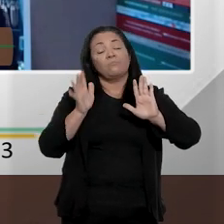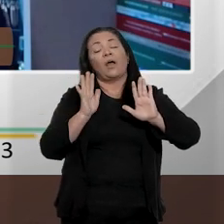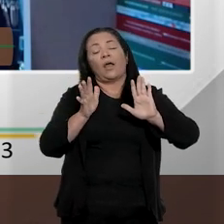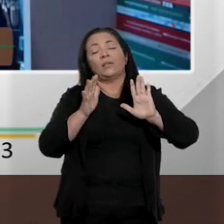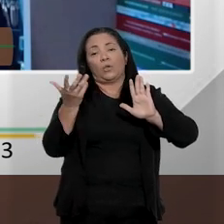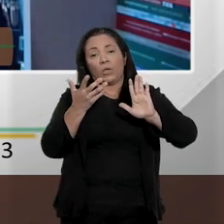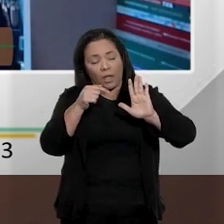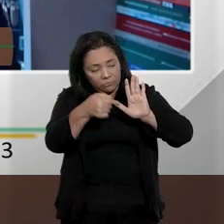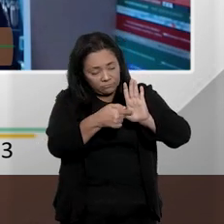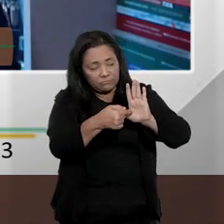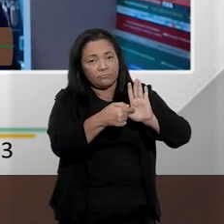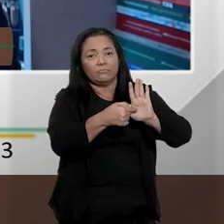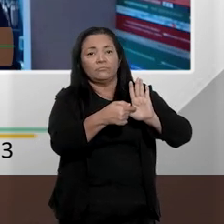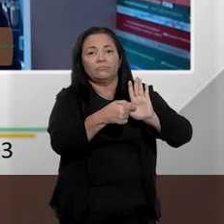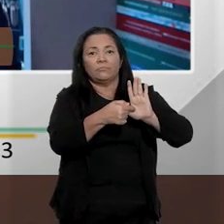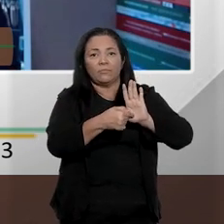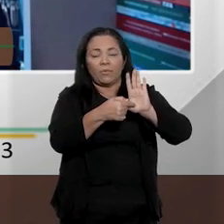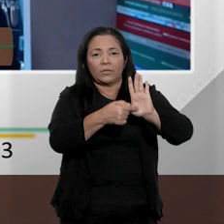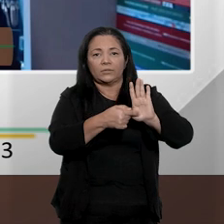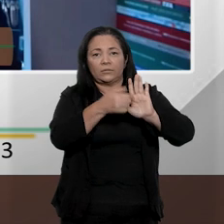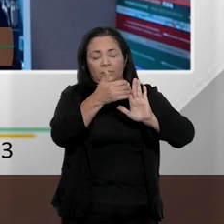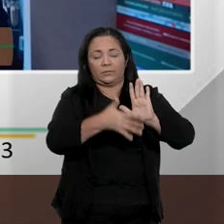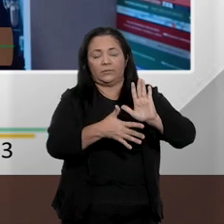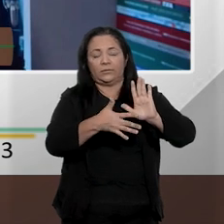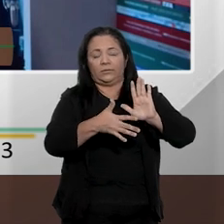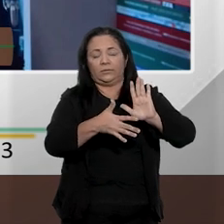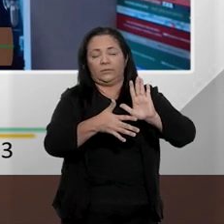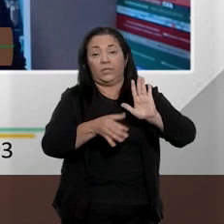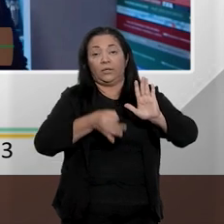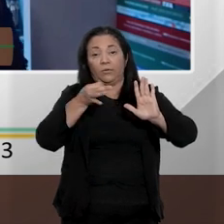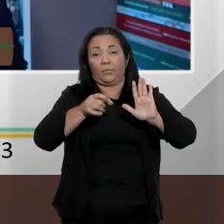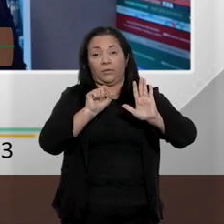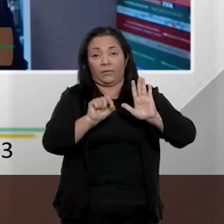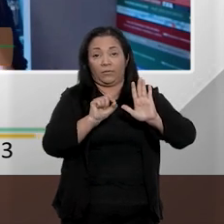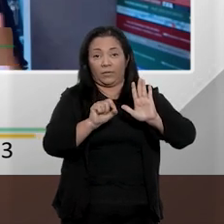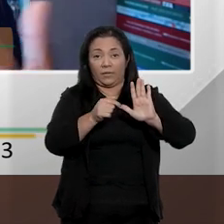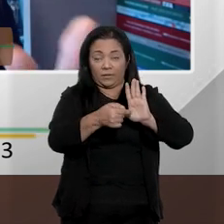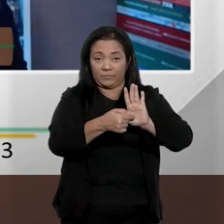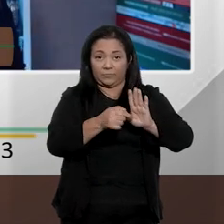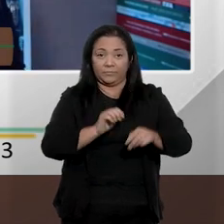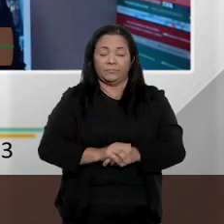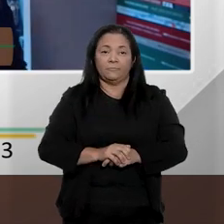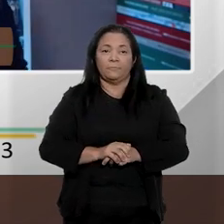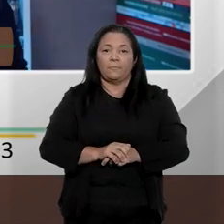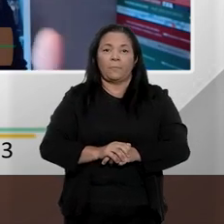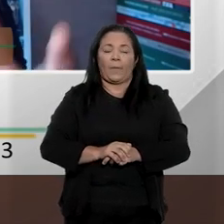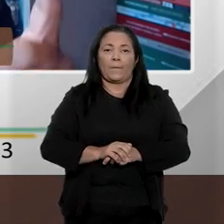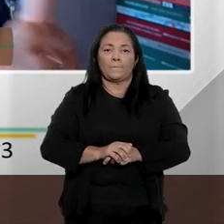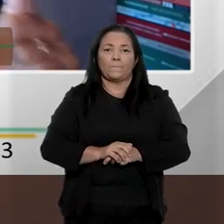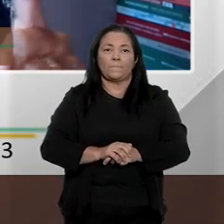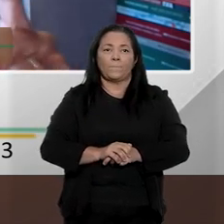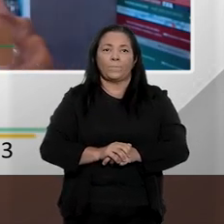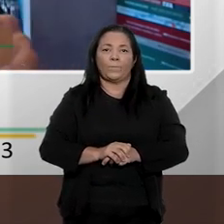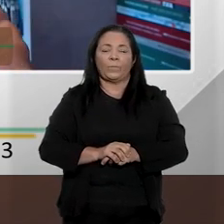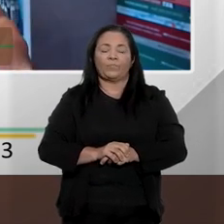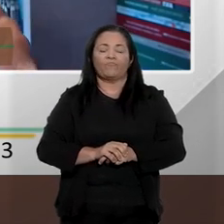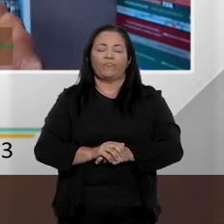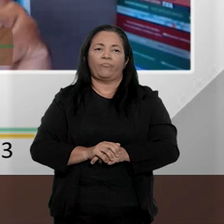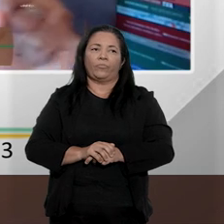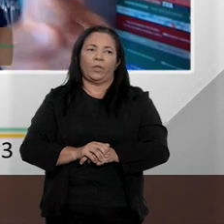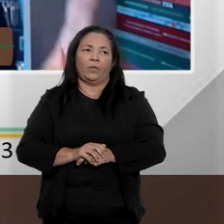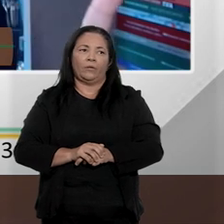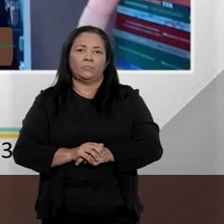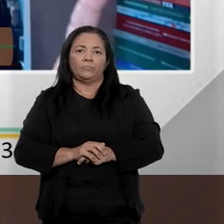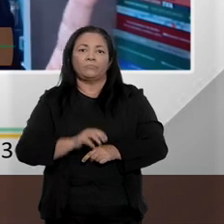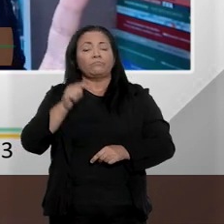pontuar de maneira mais específica, que é o seguinte, apesar da previsão legal que nós discutimos aqui,